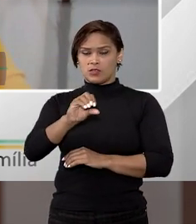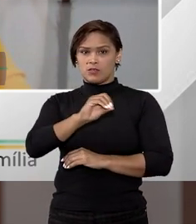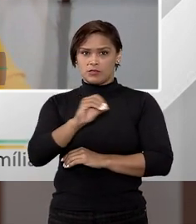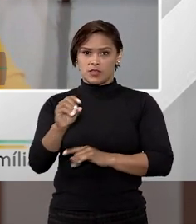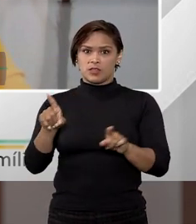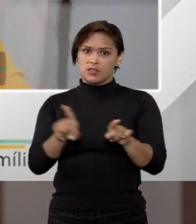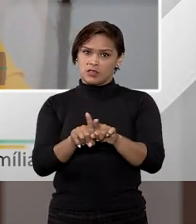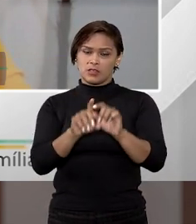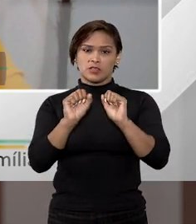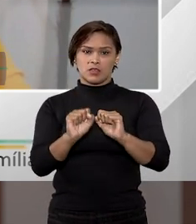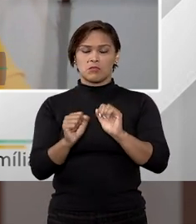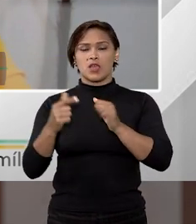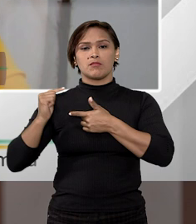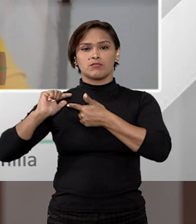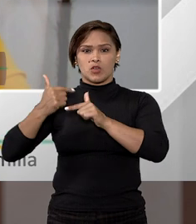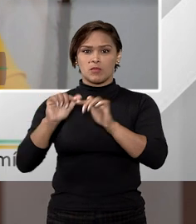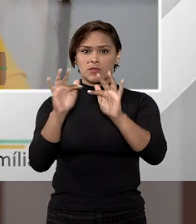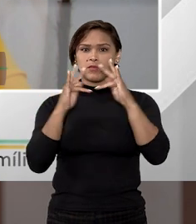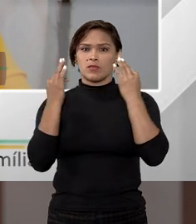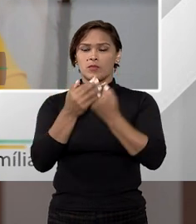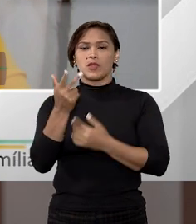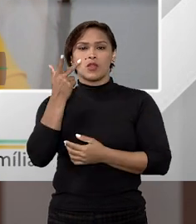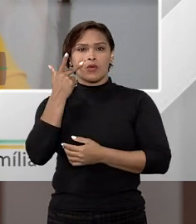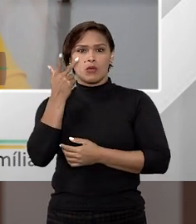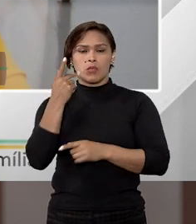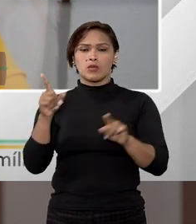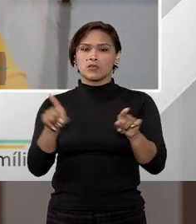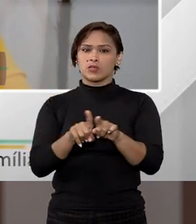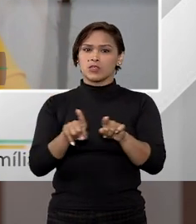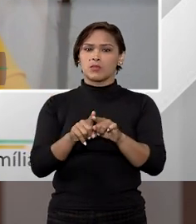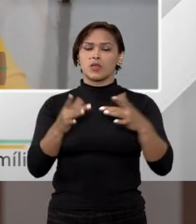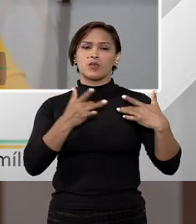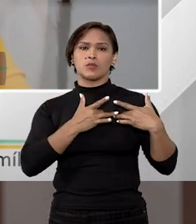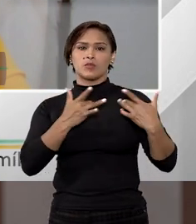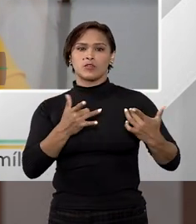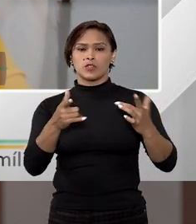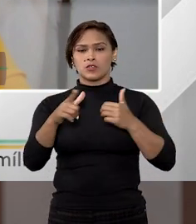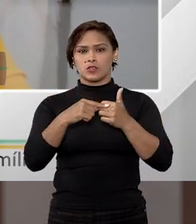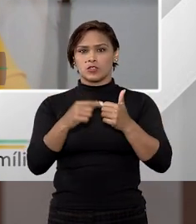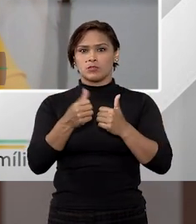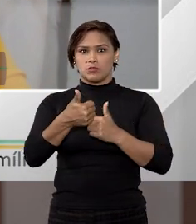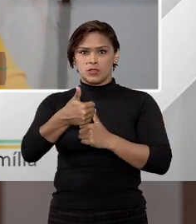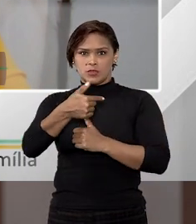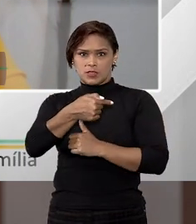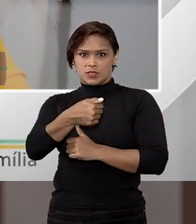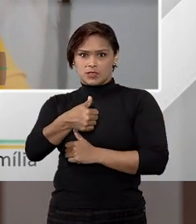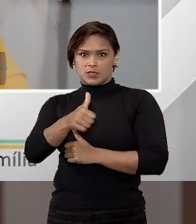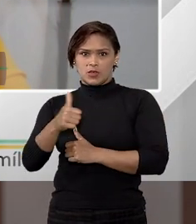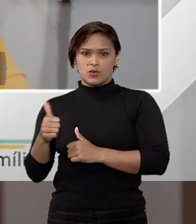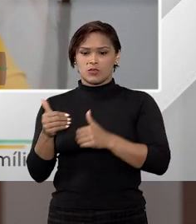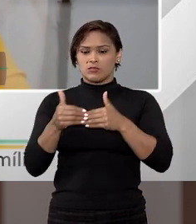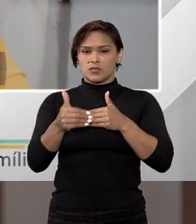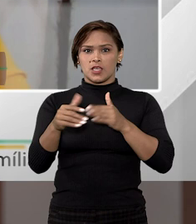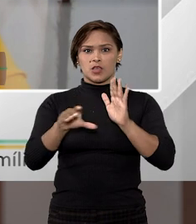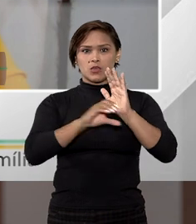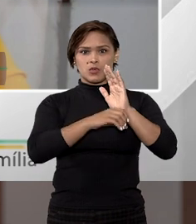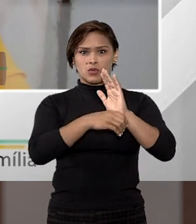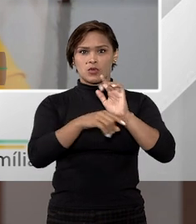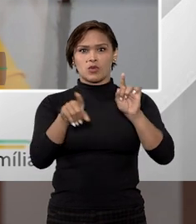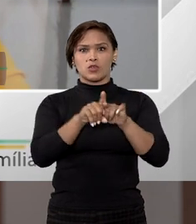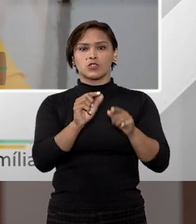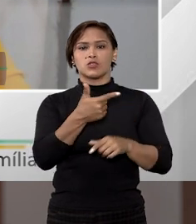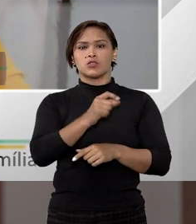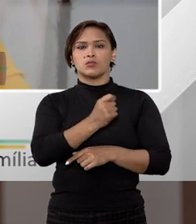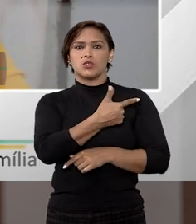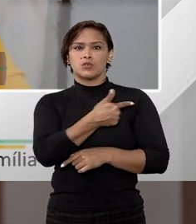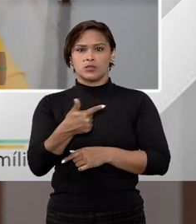e também o bem de família convencional, também conhecido como voluntário, do artigo nº.711 e seguintes do Código Civil